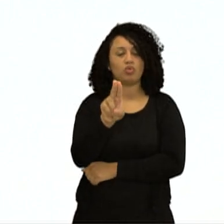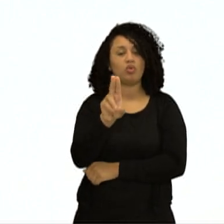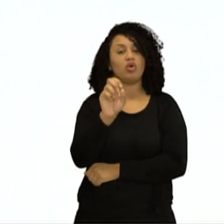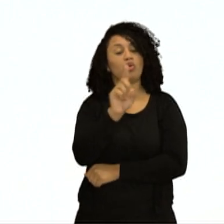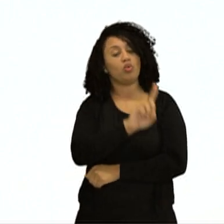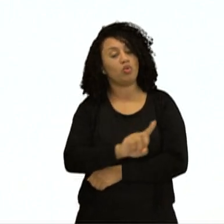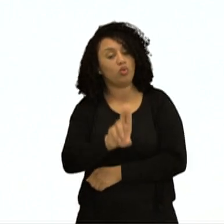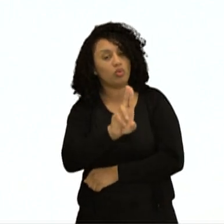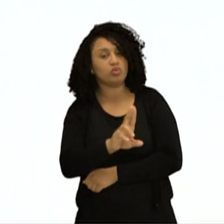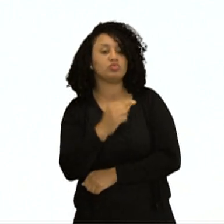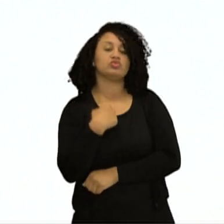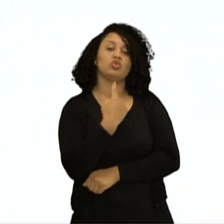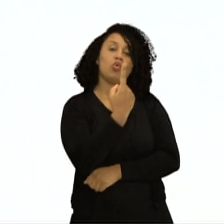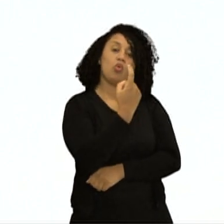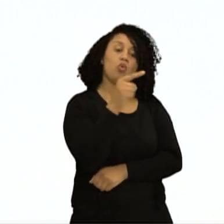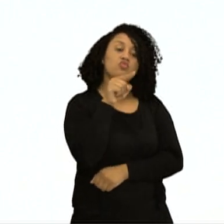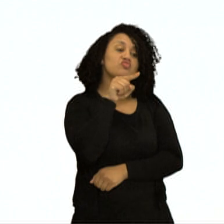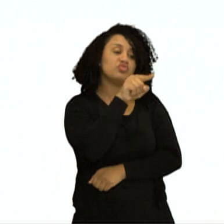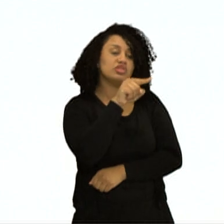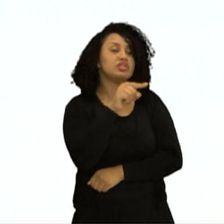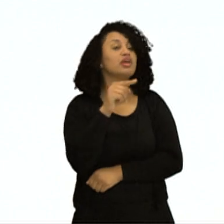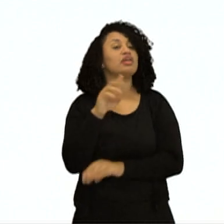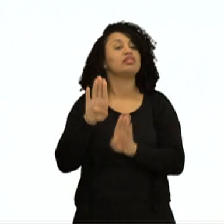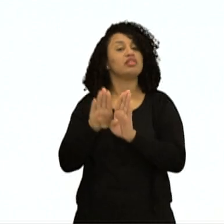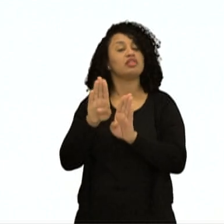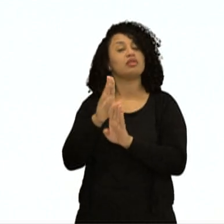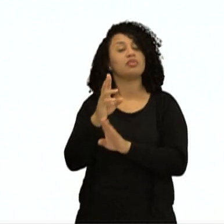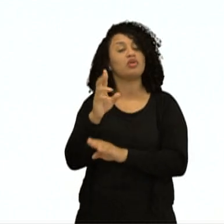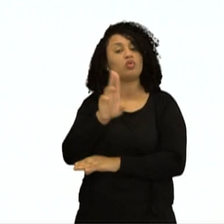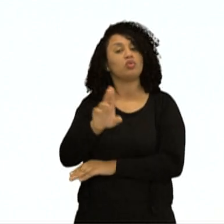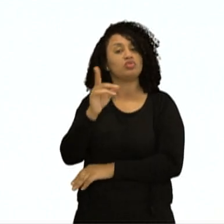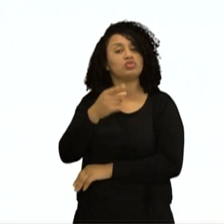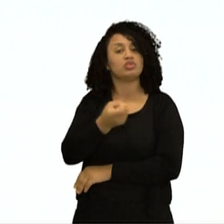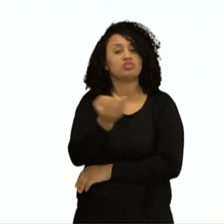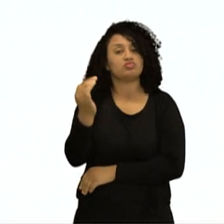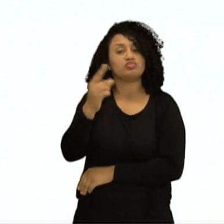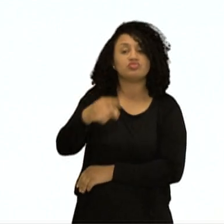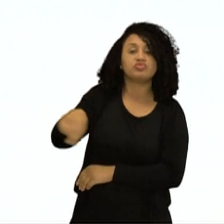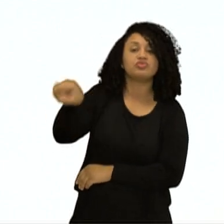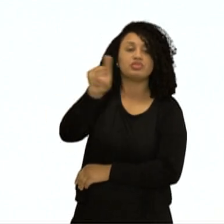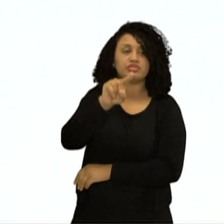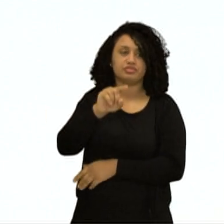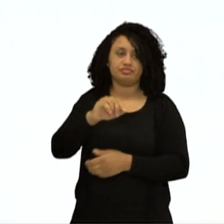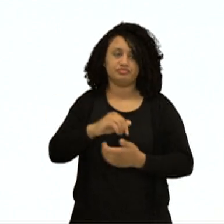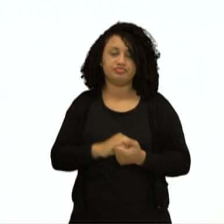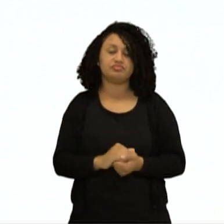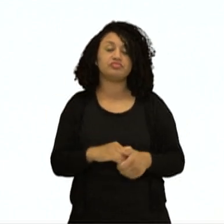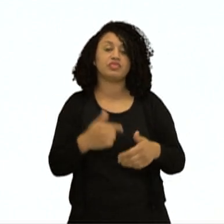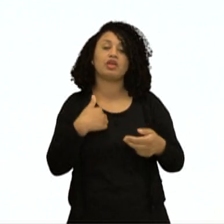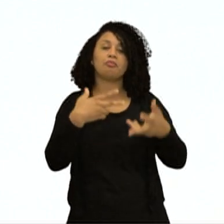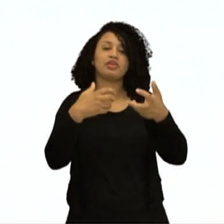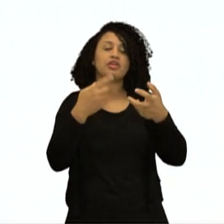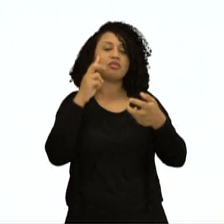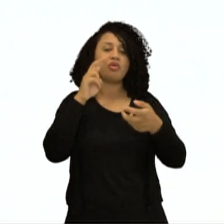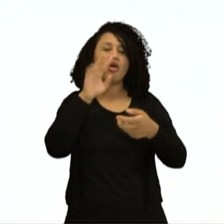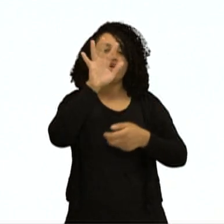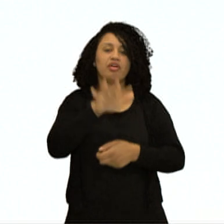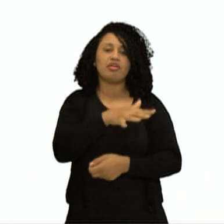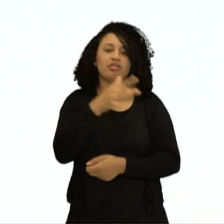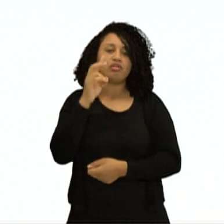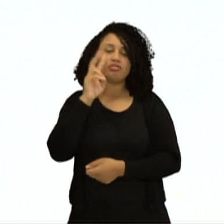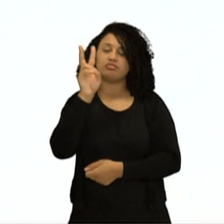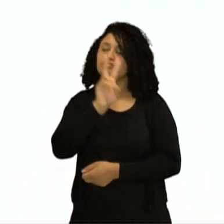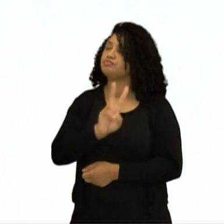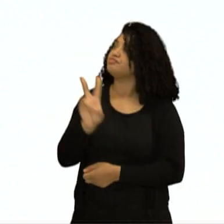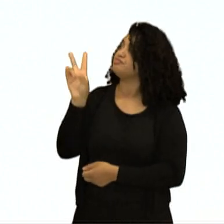tanto no singular quanto no plural. Então, o I eu, you você, o he